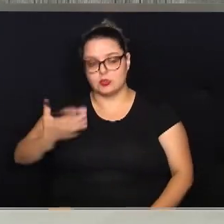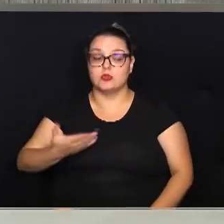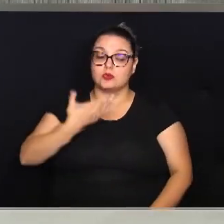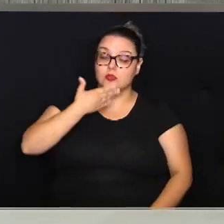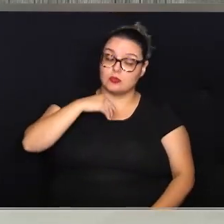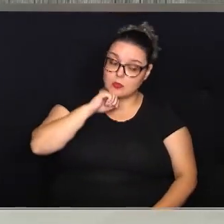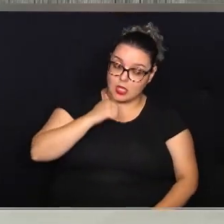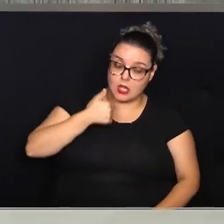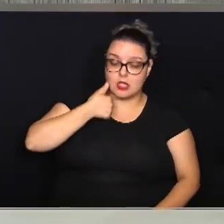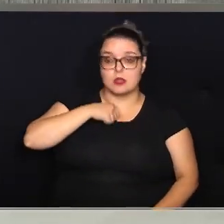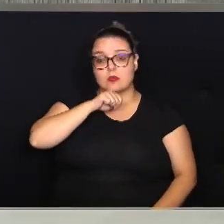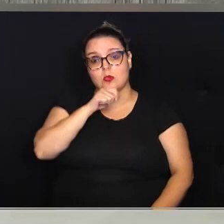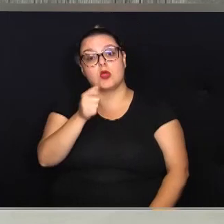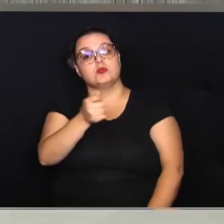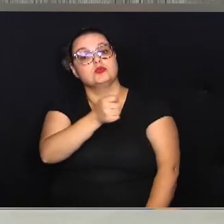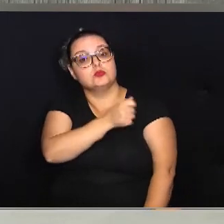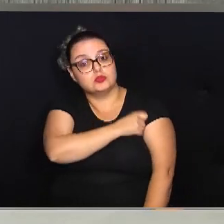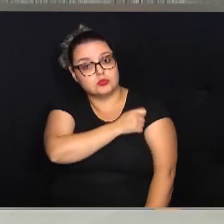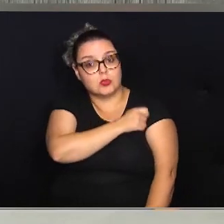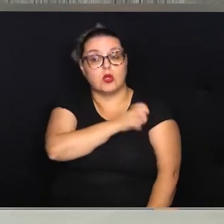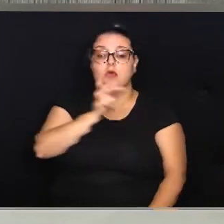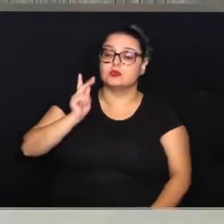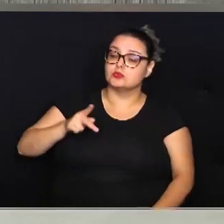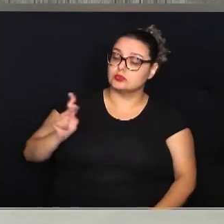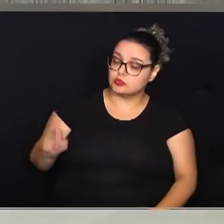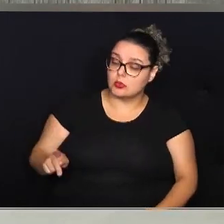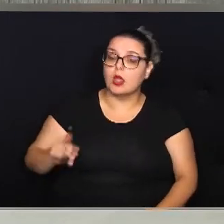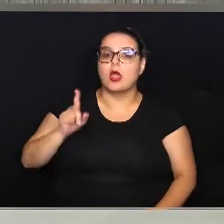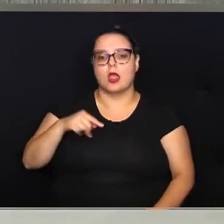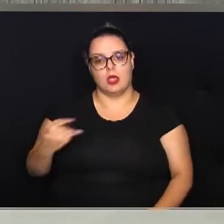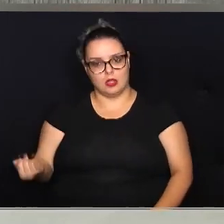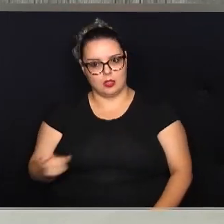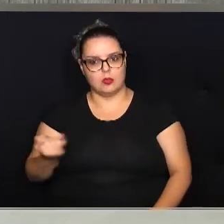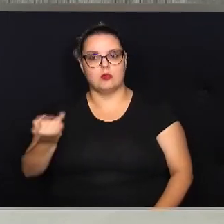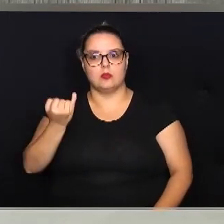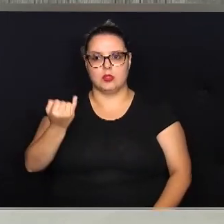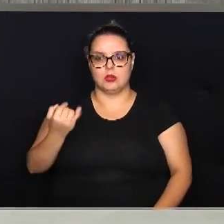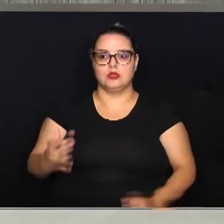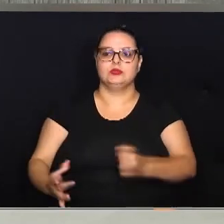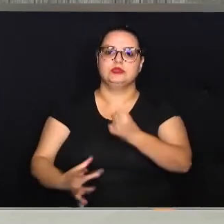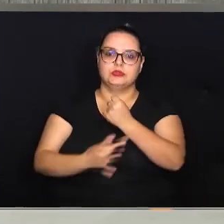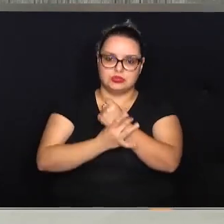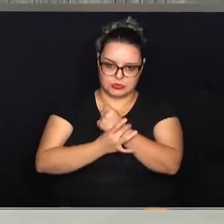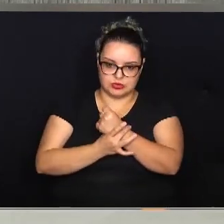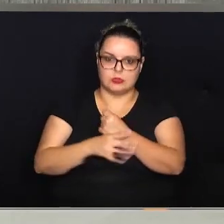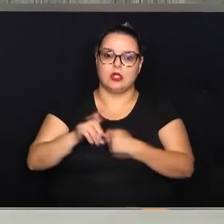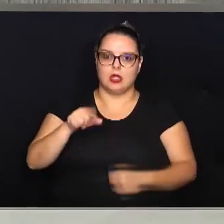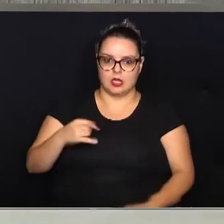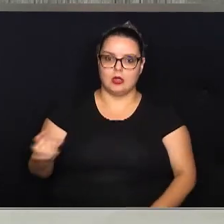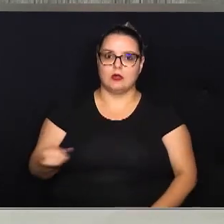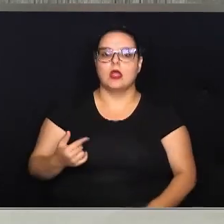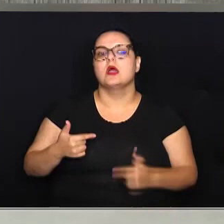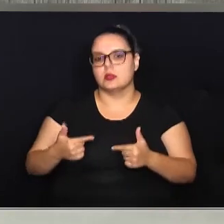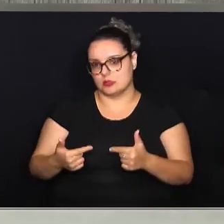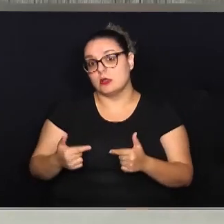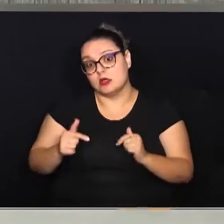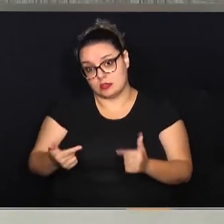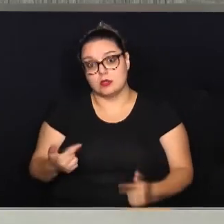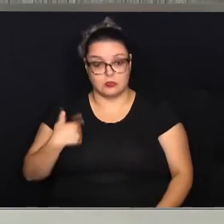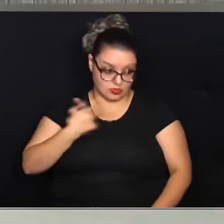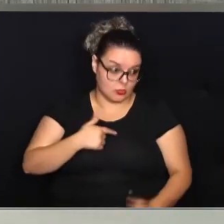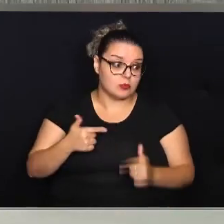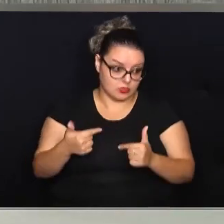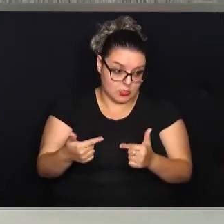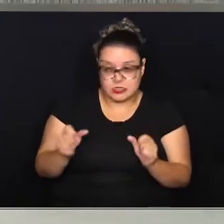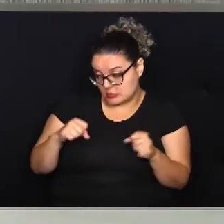dos pais, dos alunos, dos professores, que é importante. Segurança é importante. É chato? É